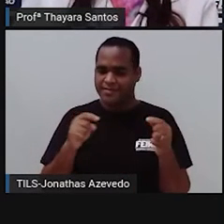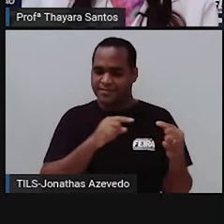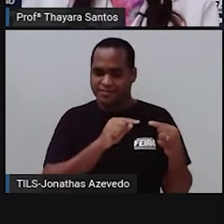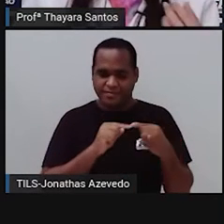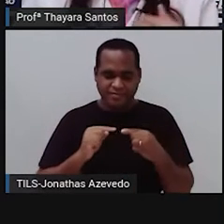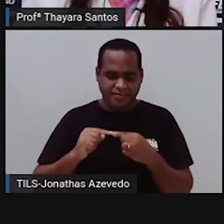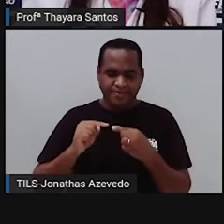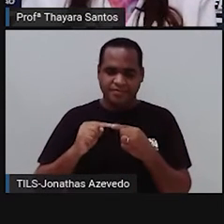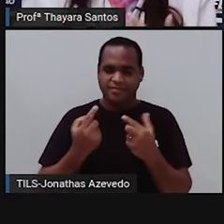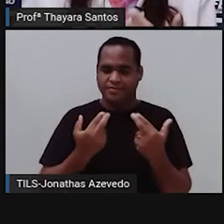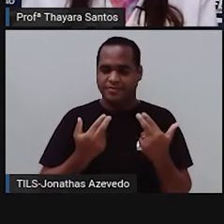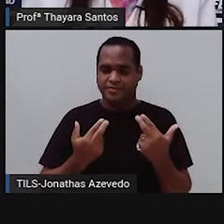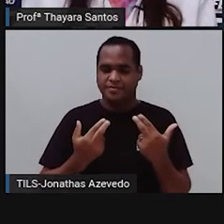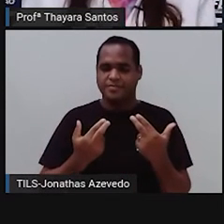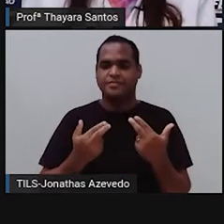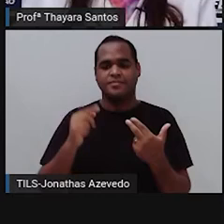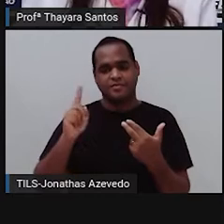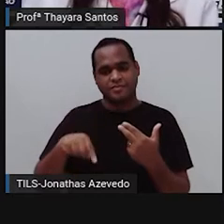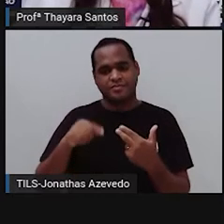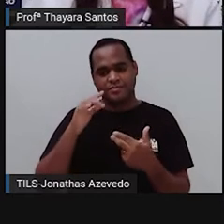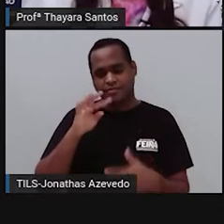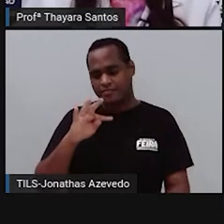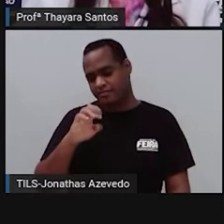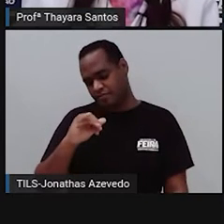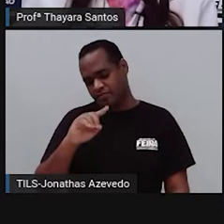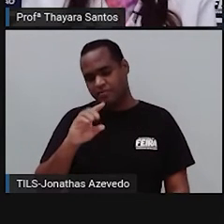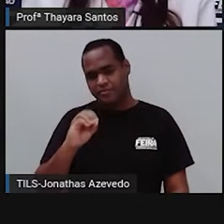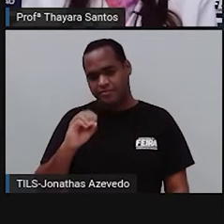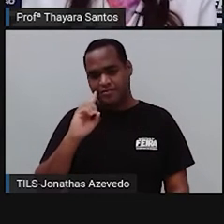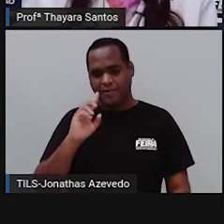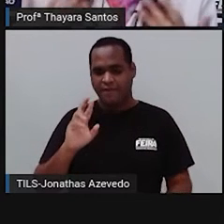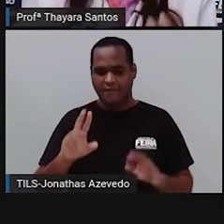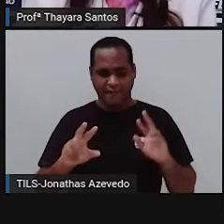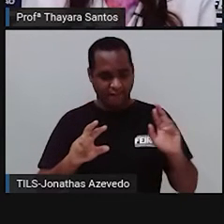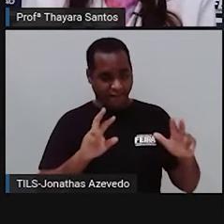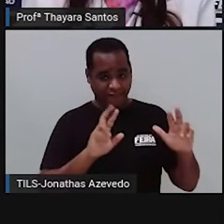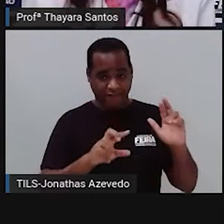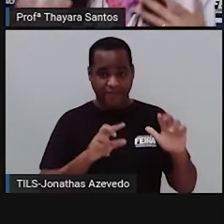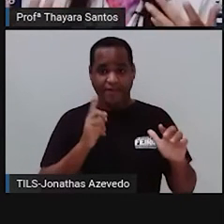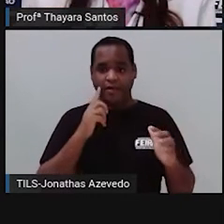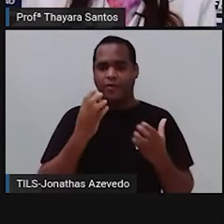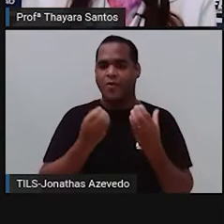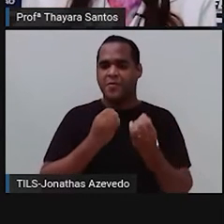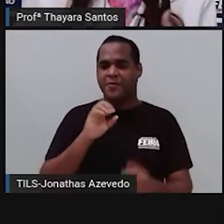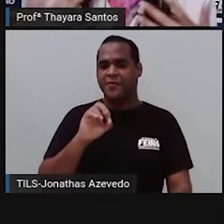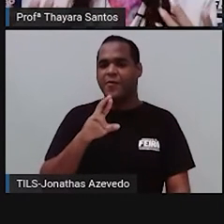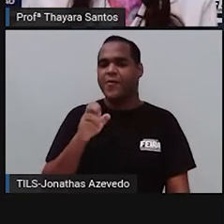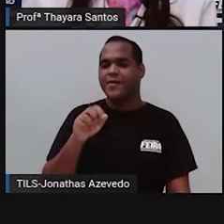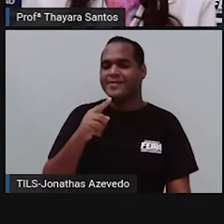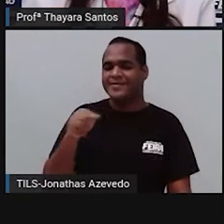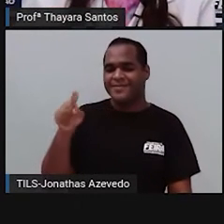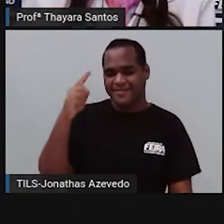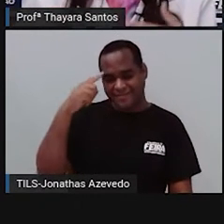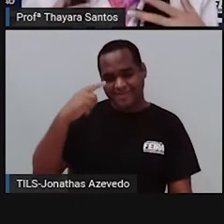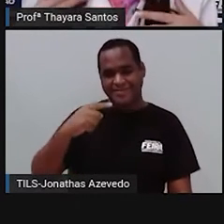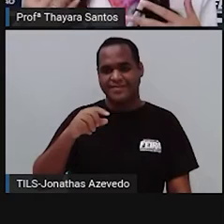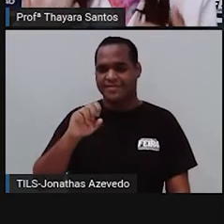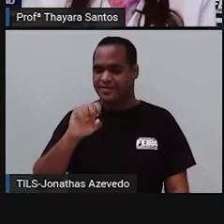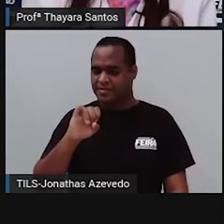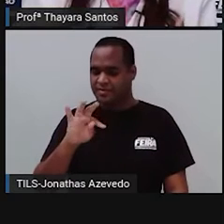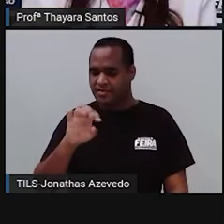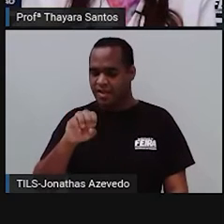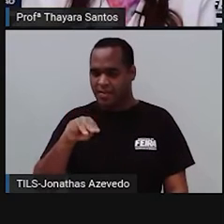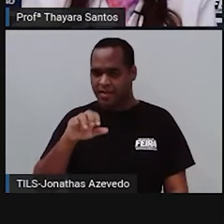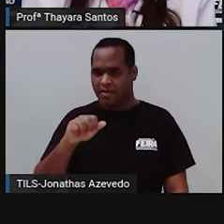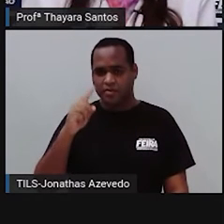de tecido. Quando esses tecidos diferentes se juntam, eles vão formar um órgão. Quando esses órgãos se juntam, formam os sistemas, esses